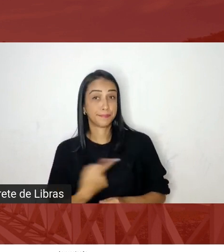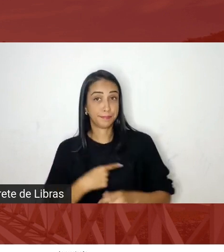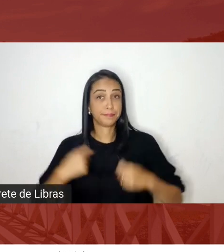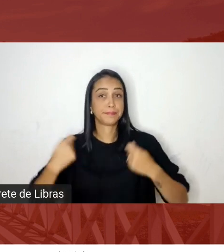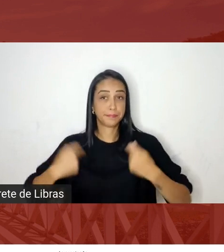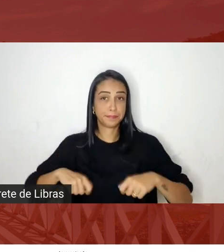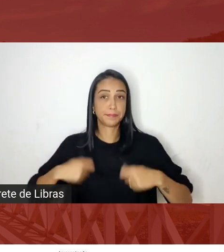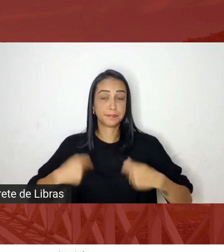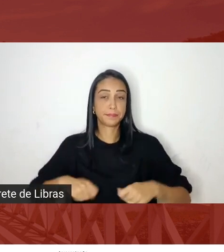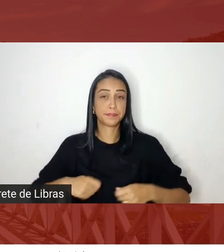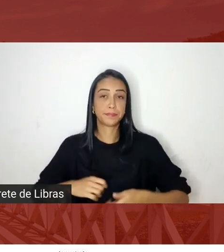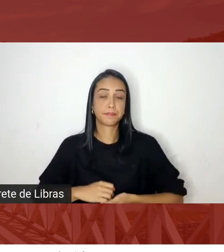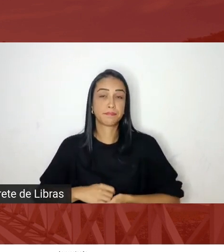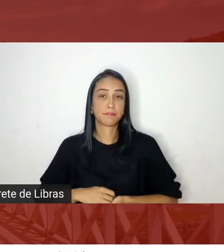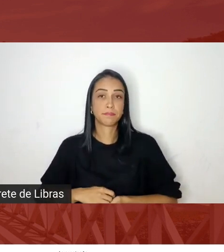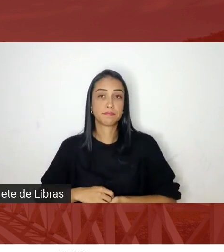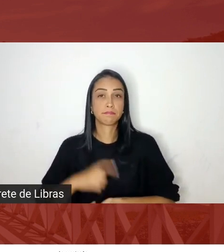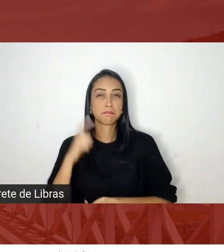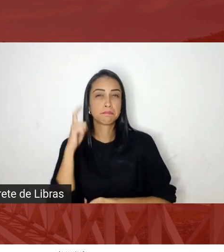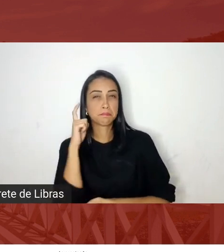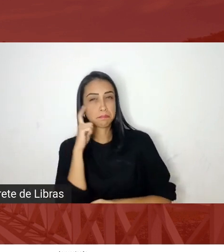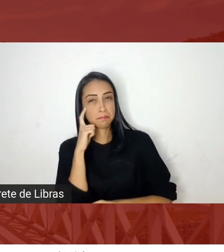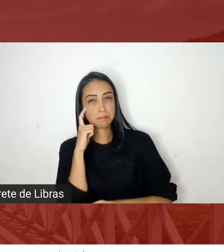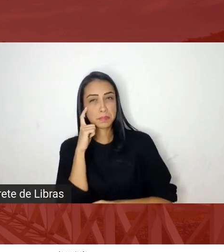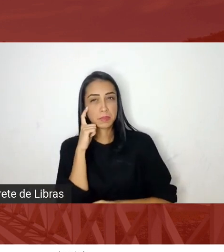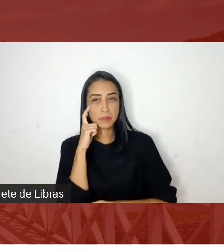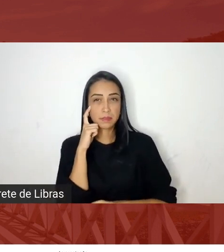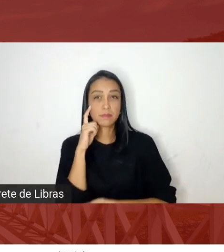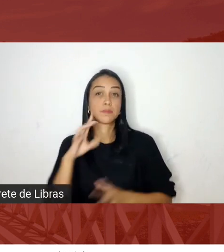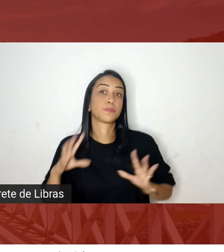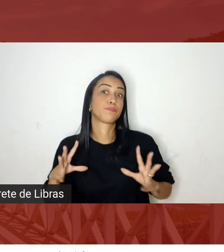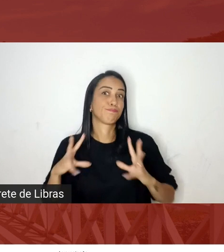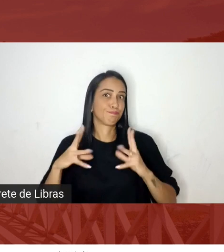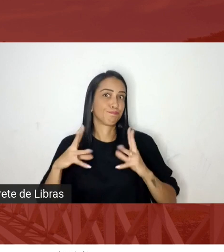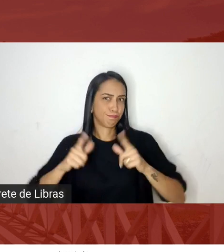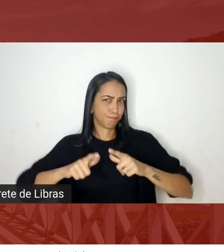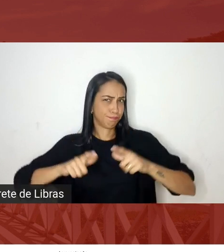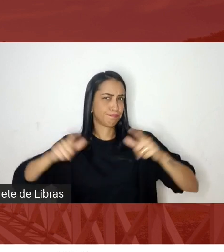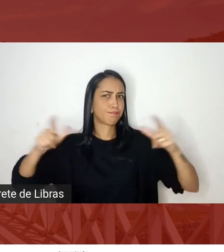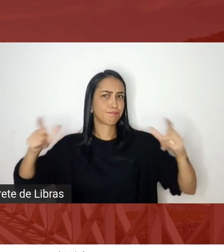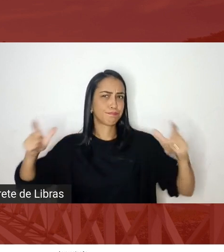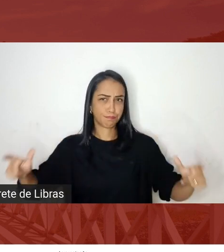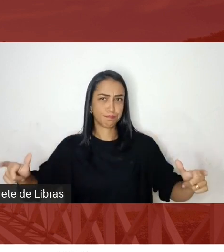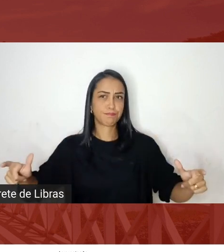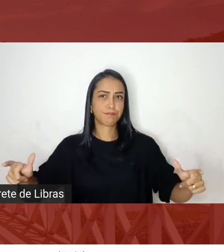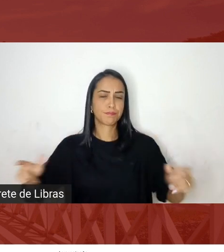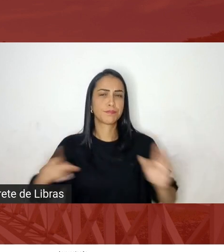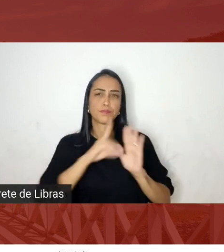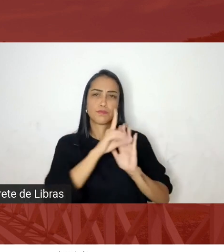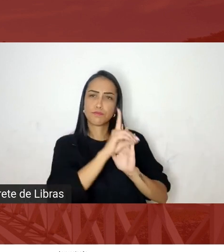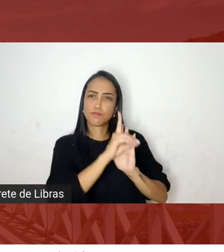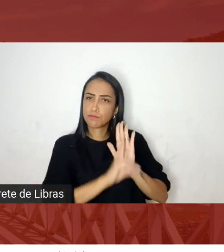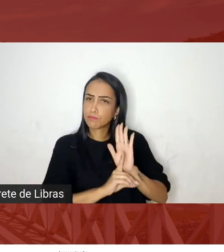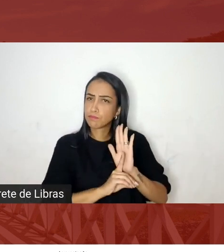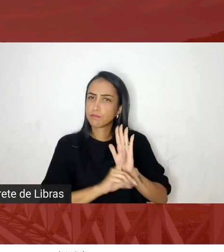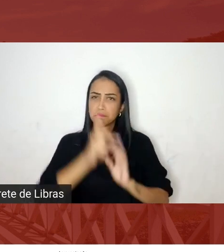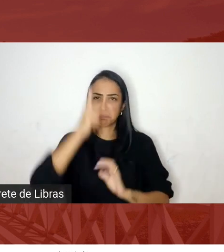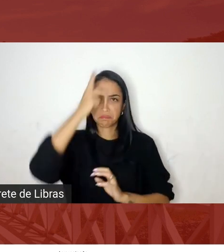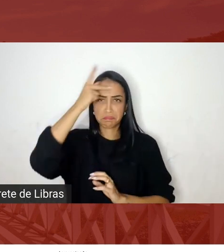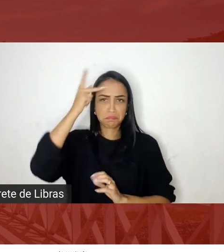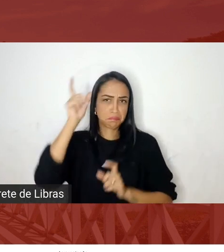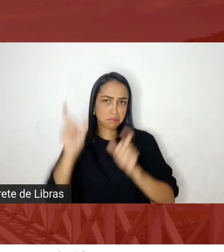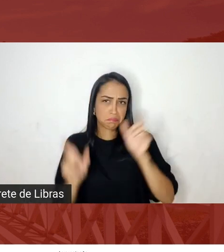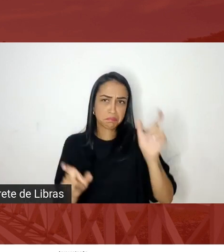pensar toda essa dimensão do direito da cidadania da cultura